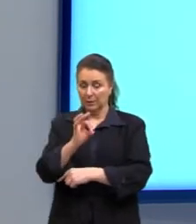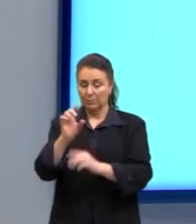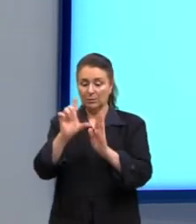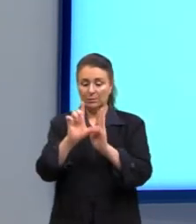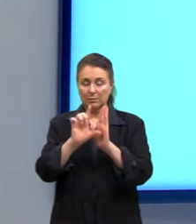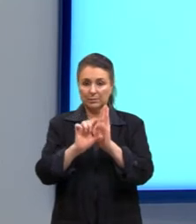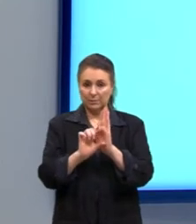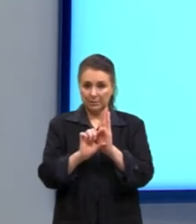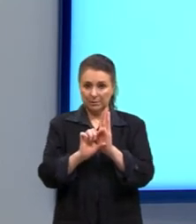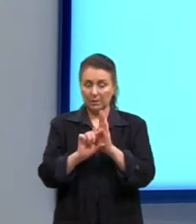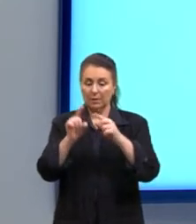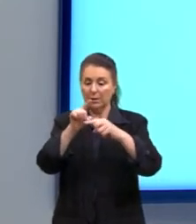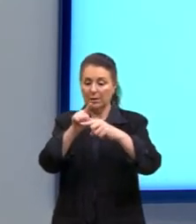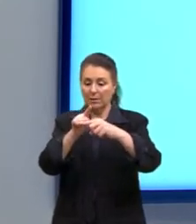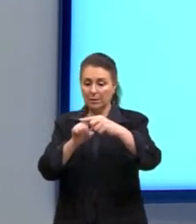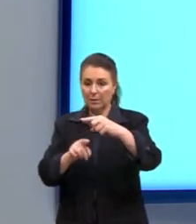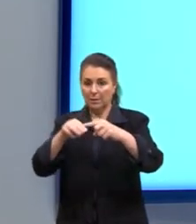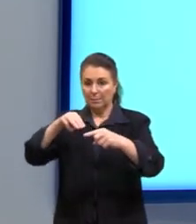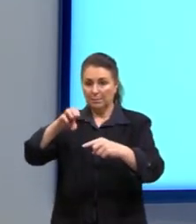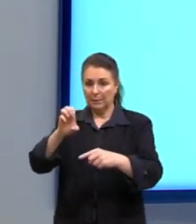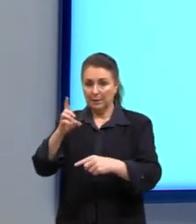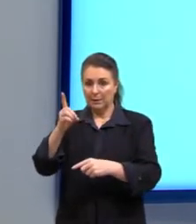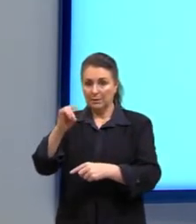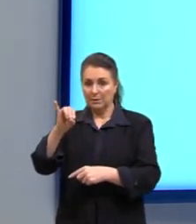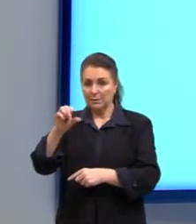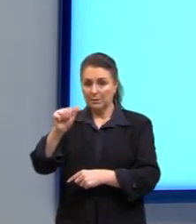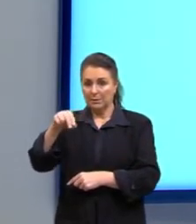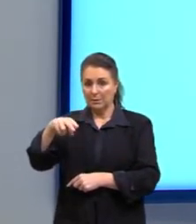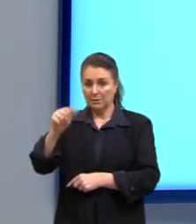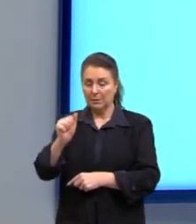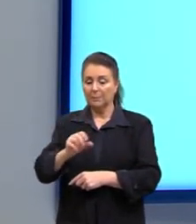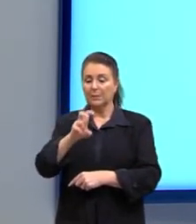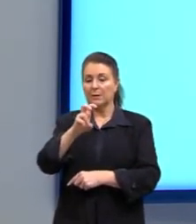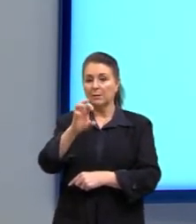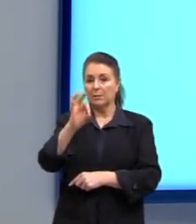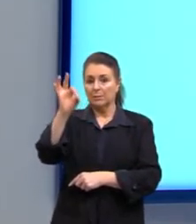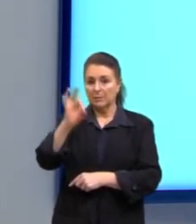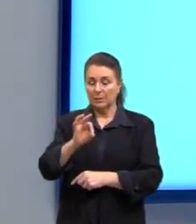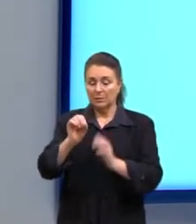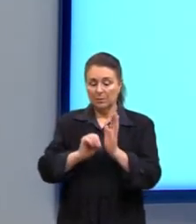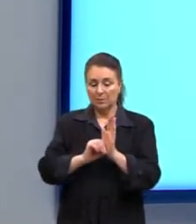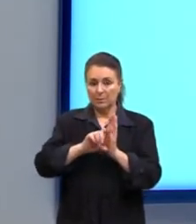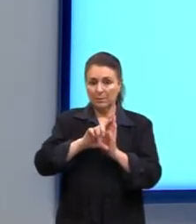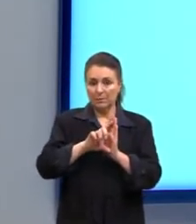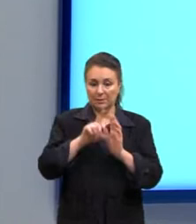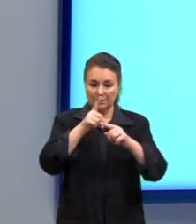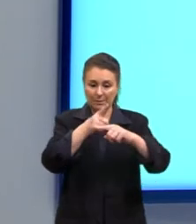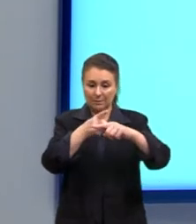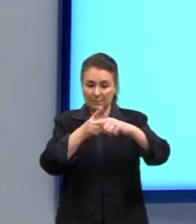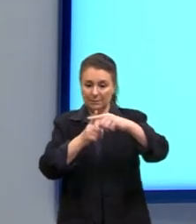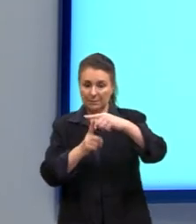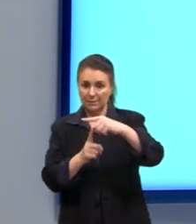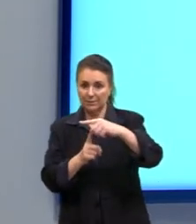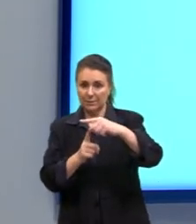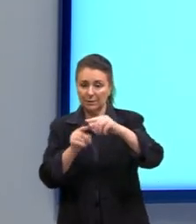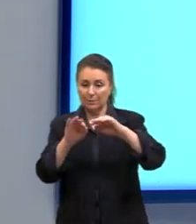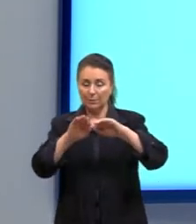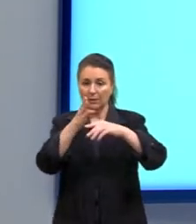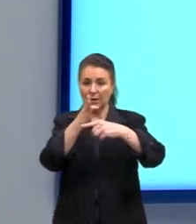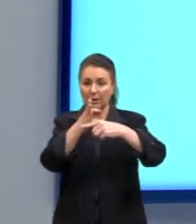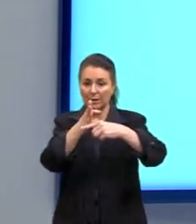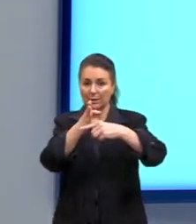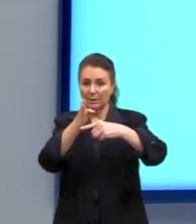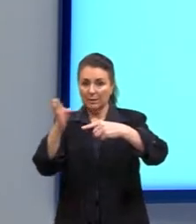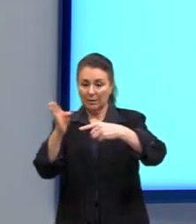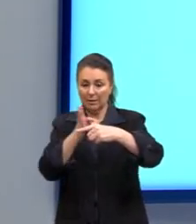menores do que a mediana e 50% dos valores são maiores do que a mediana. Ela separa exatamente ao